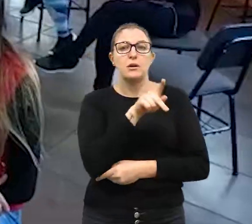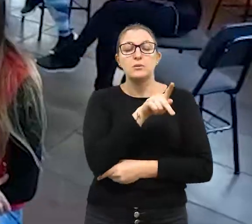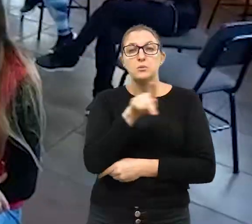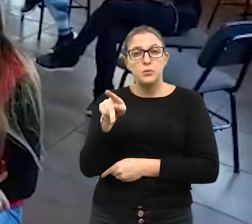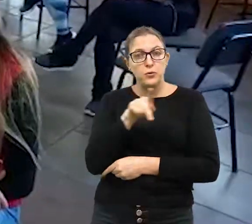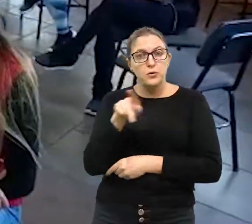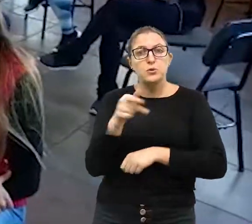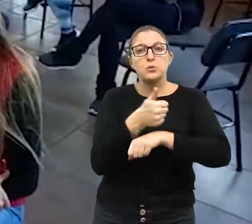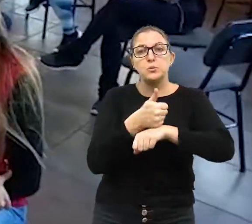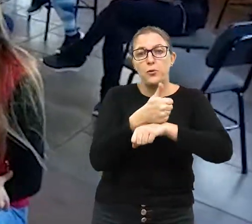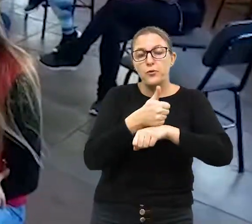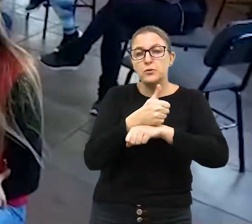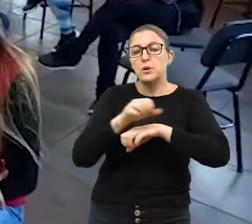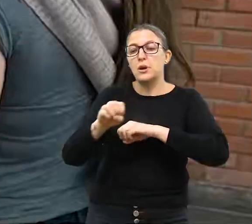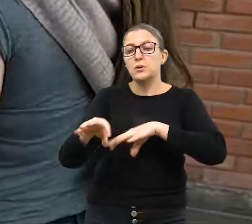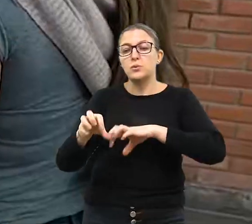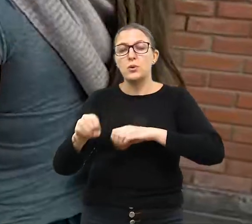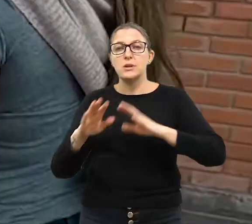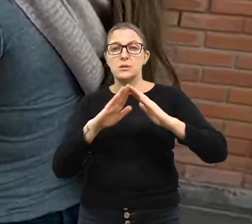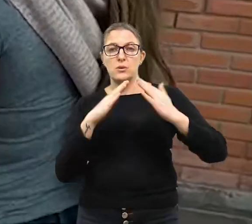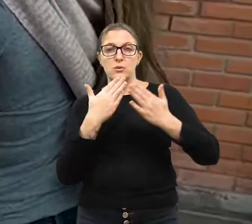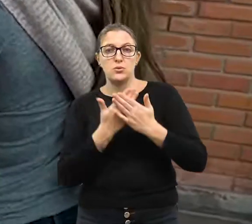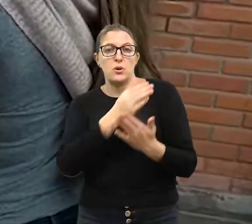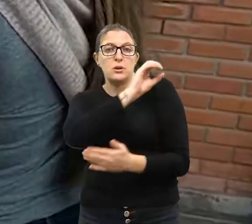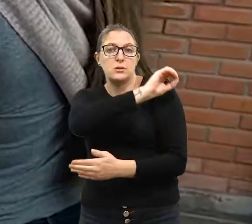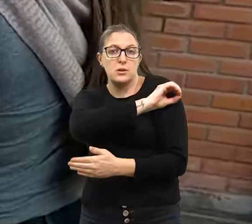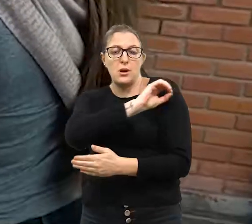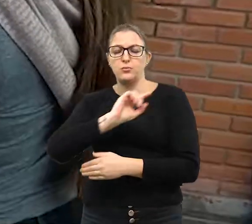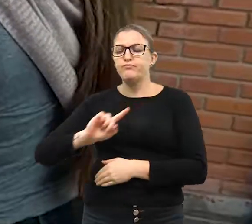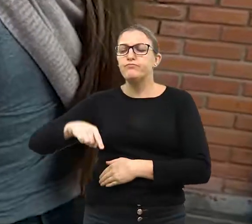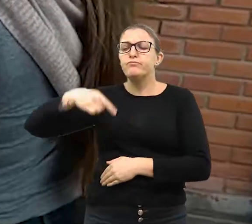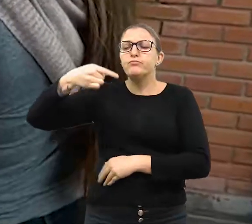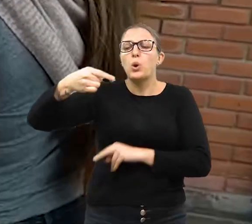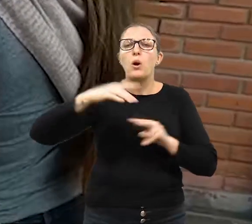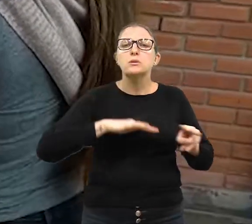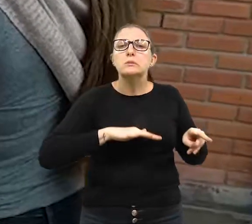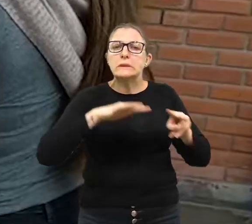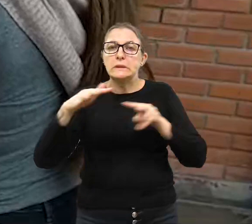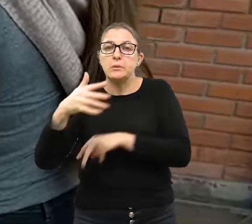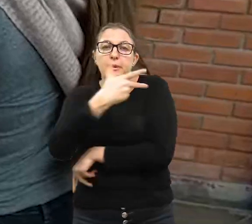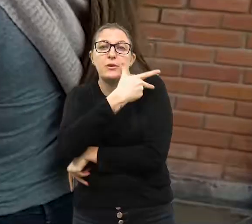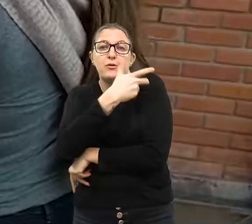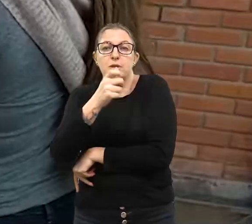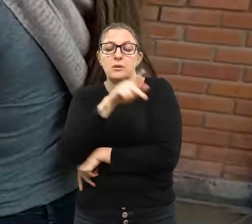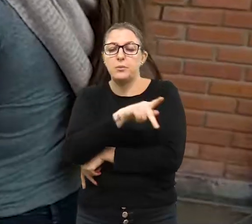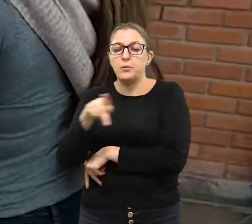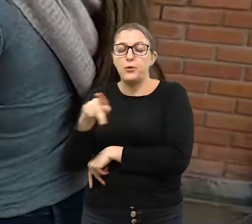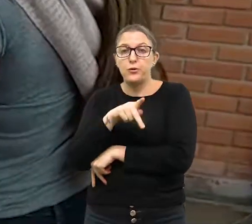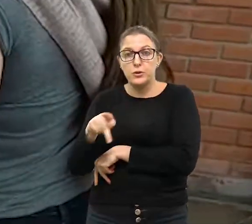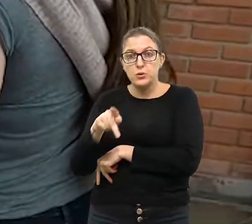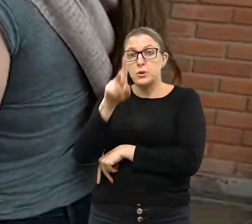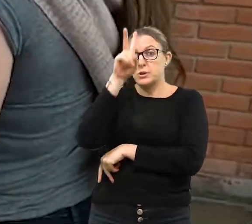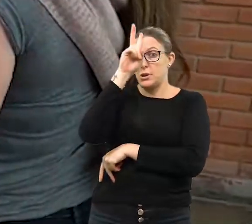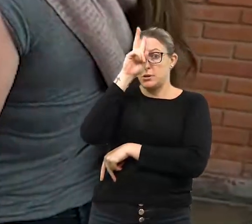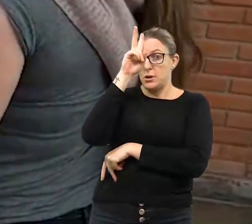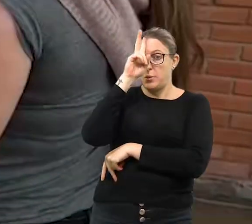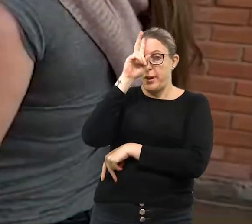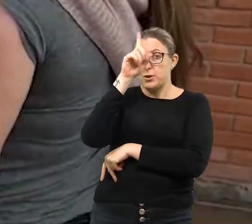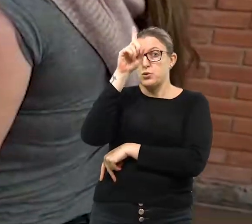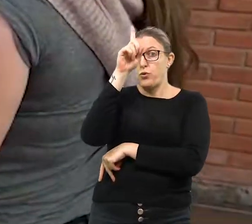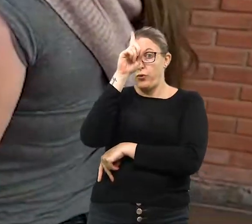profissionais de educação infantil. Nas próximas semanas, serão vacinados educadores de ensino médio,